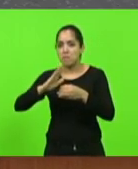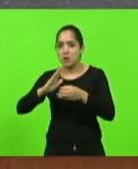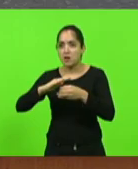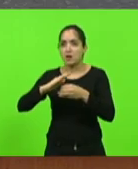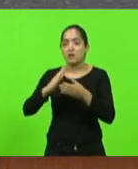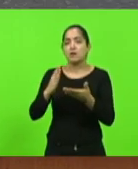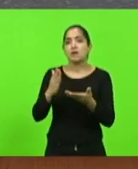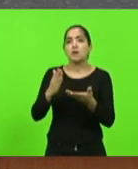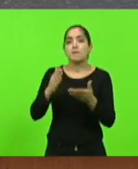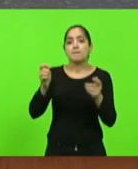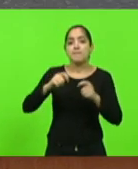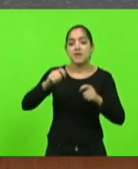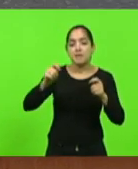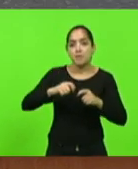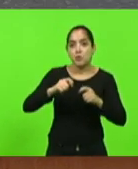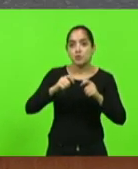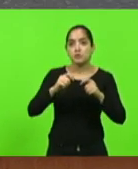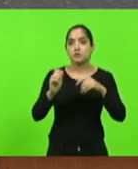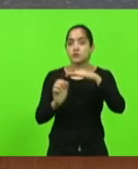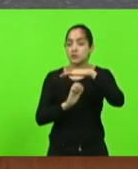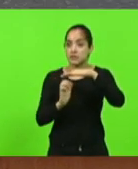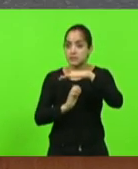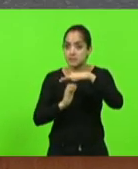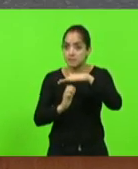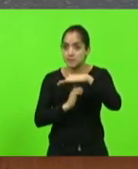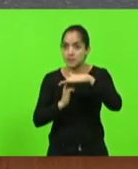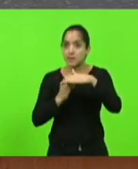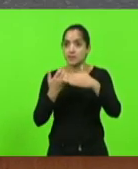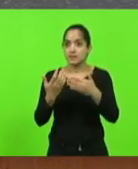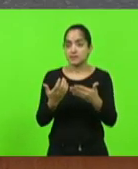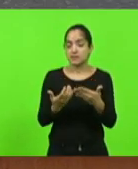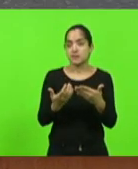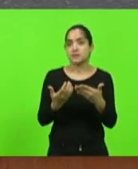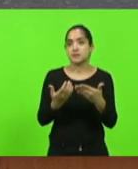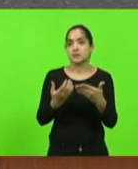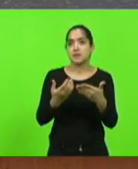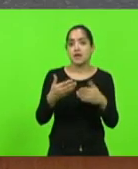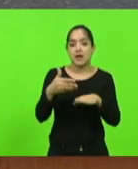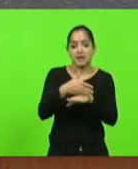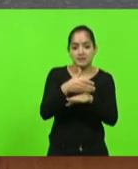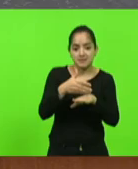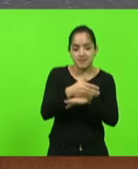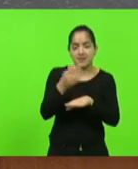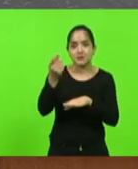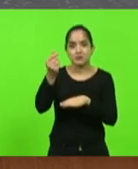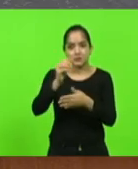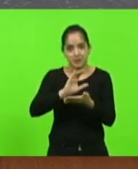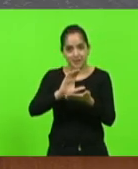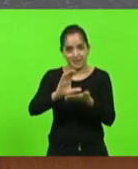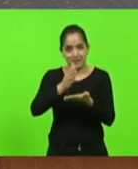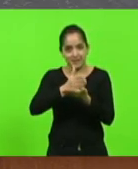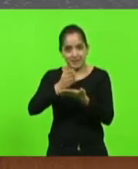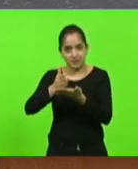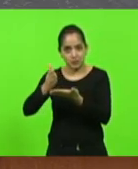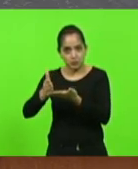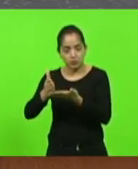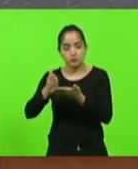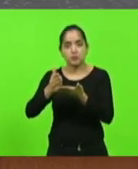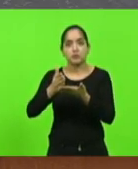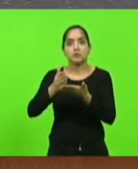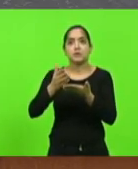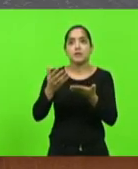as empresas tenham acessos a créditos e com isso possam gerar